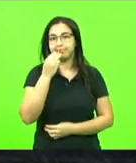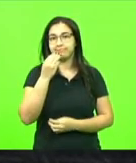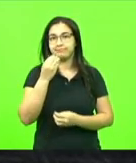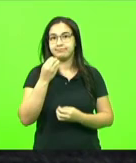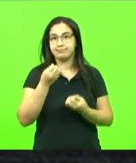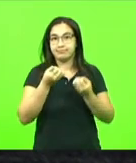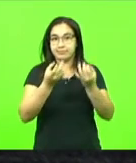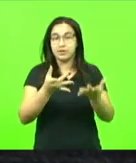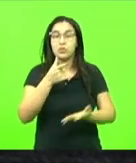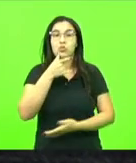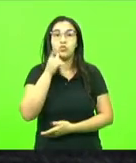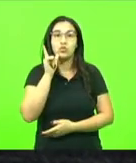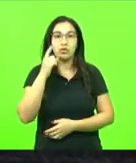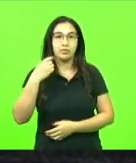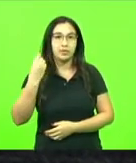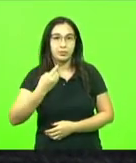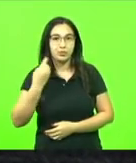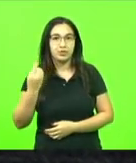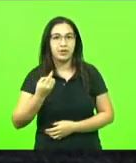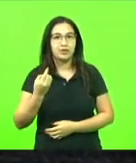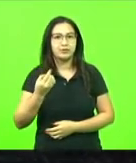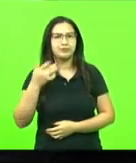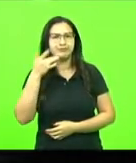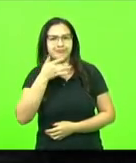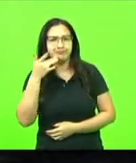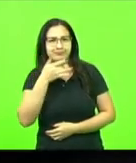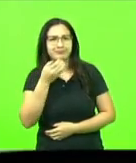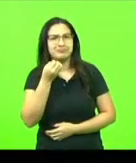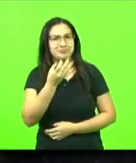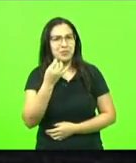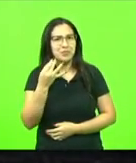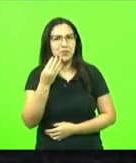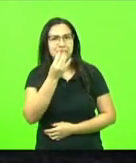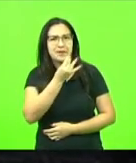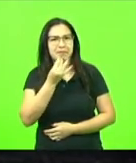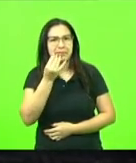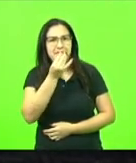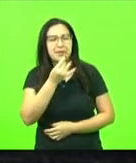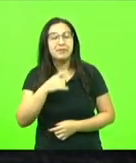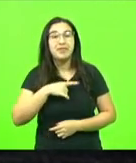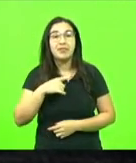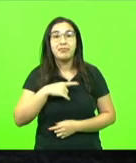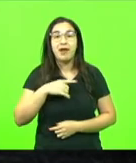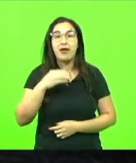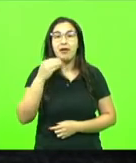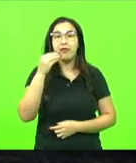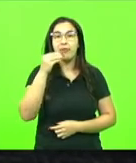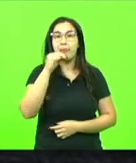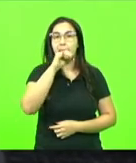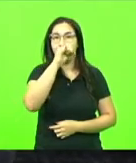Aliás, bem temperadinho e com um suíno também especial.